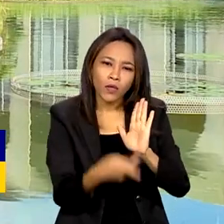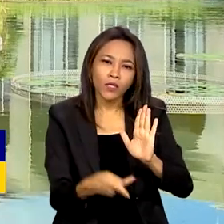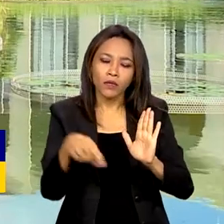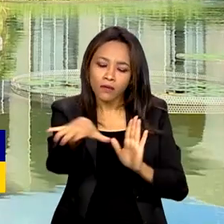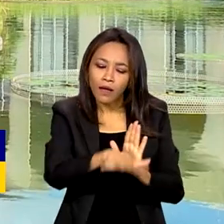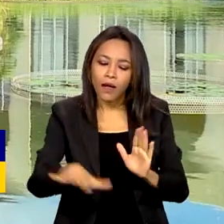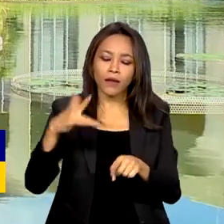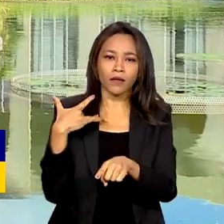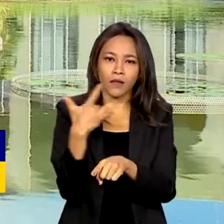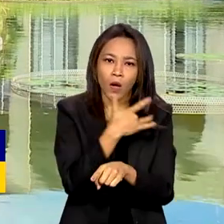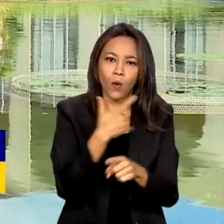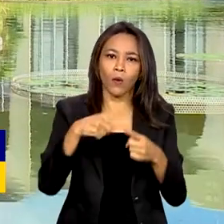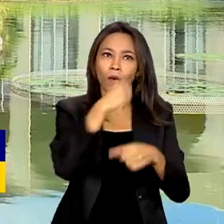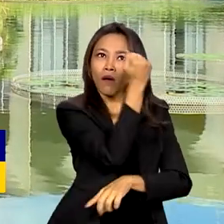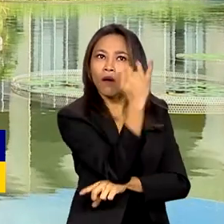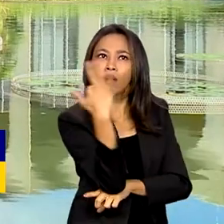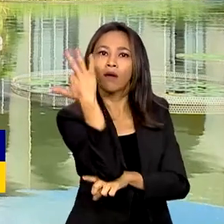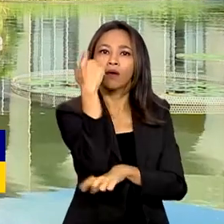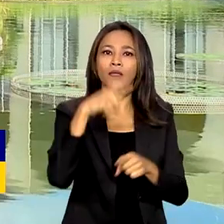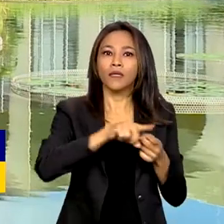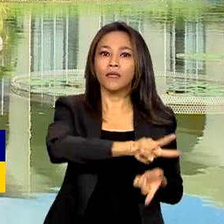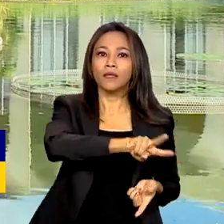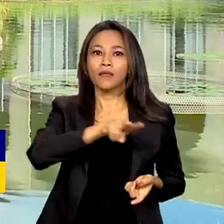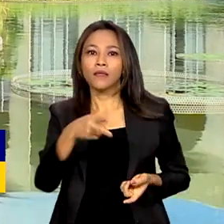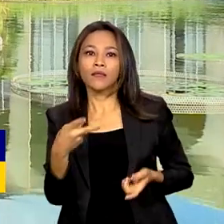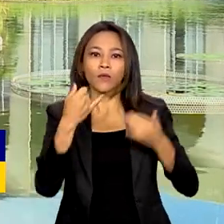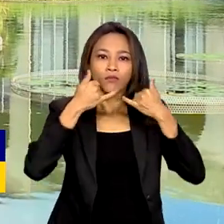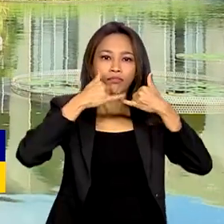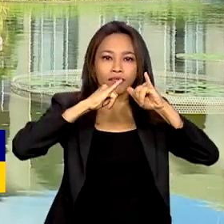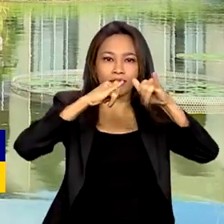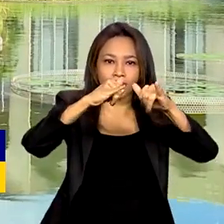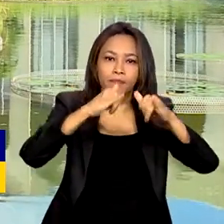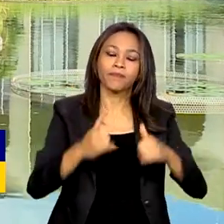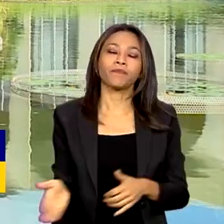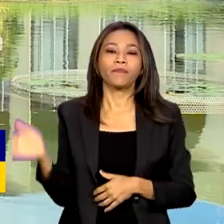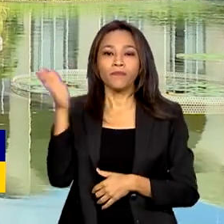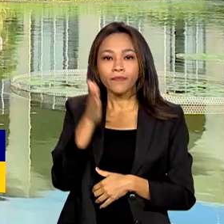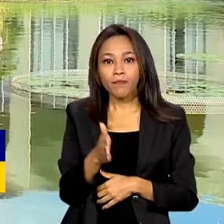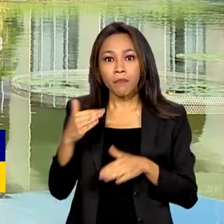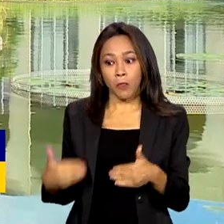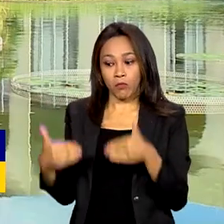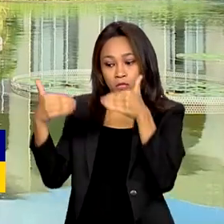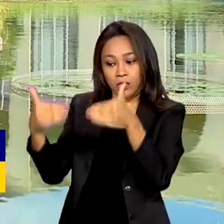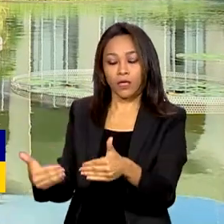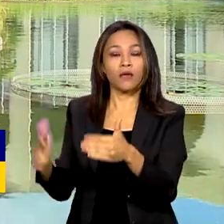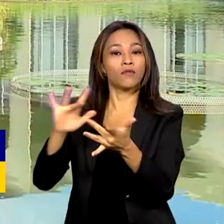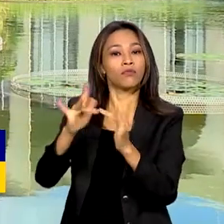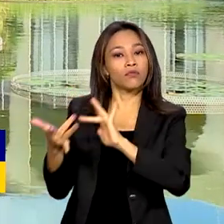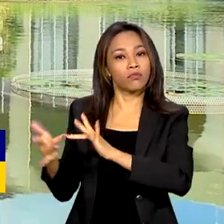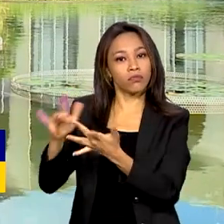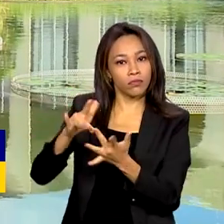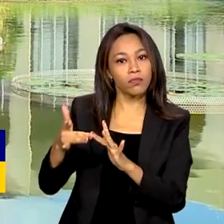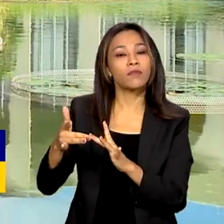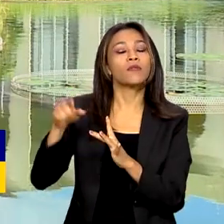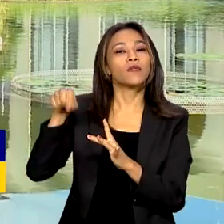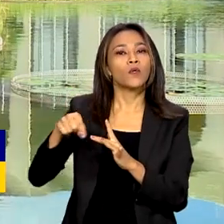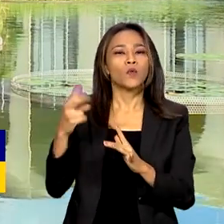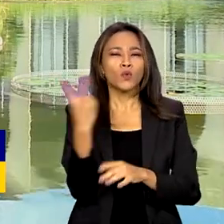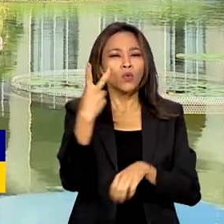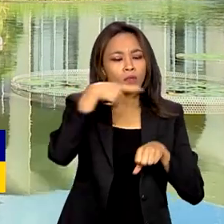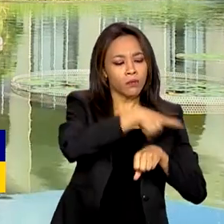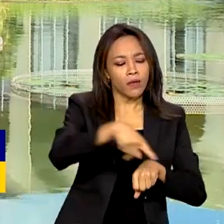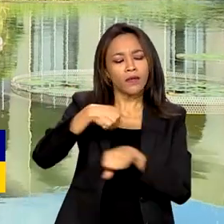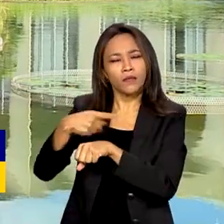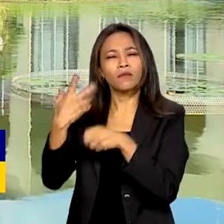saúde, meio ambiente e transição energética. De acordo com o Ministério das Relações Exteriores, os dois países vão conversar